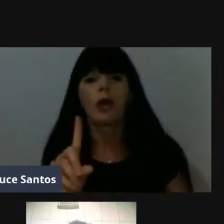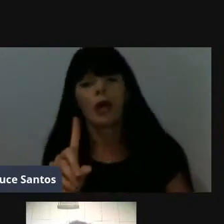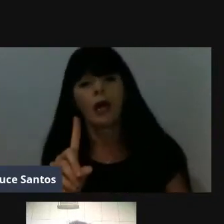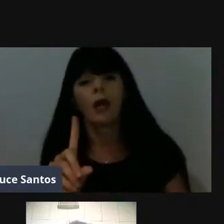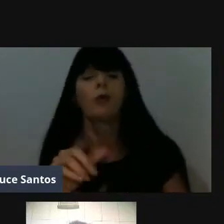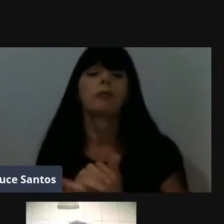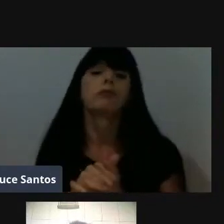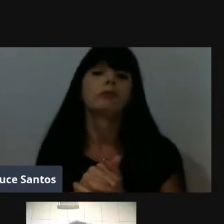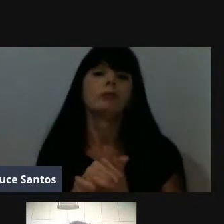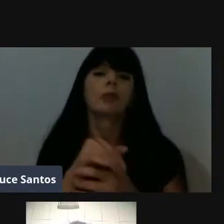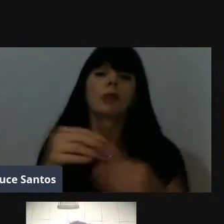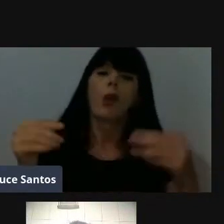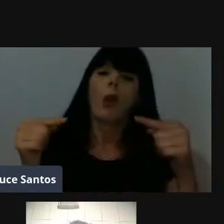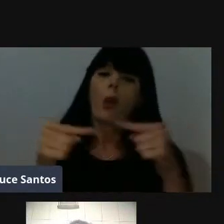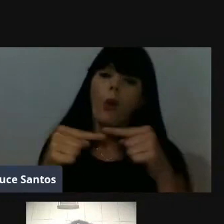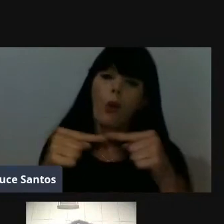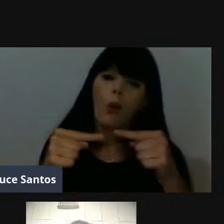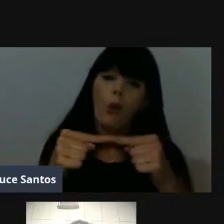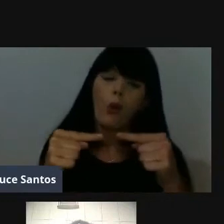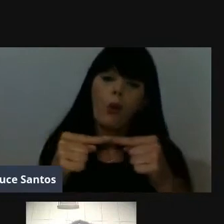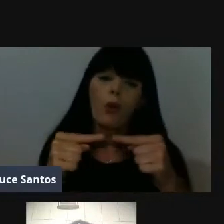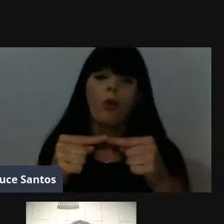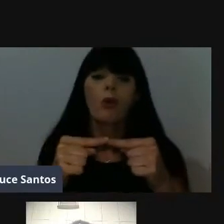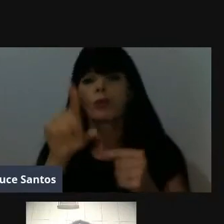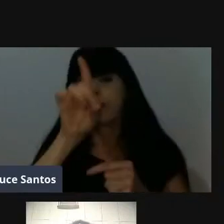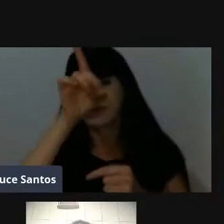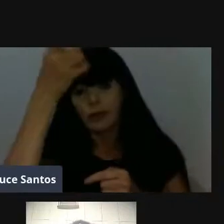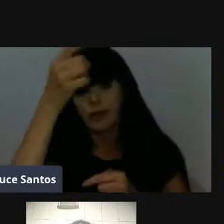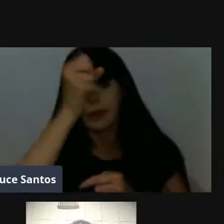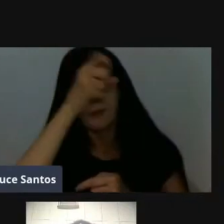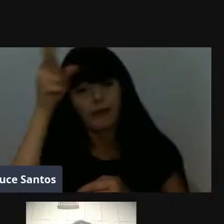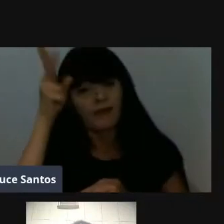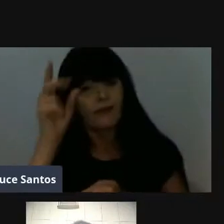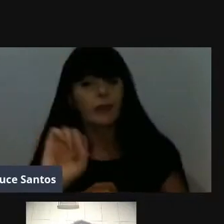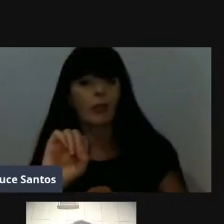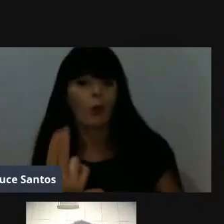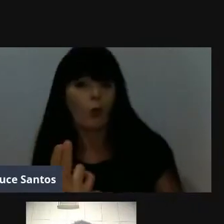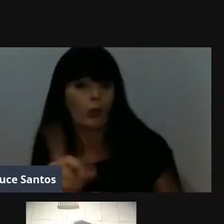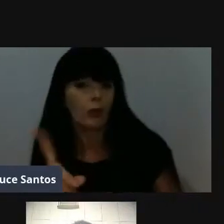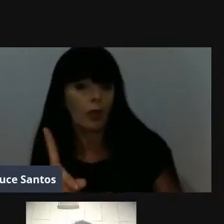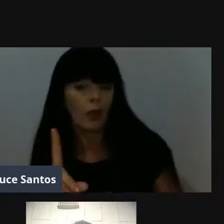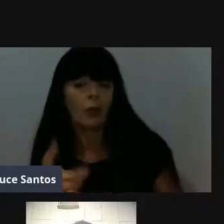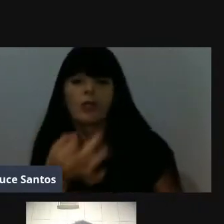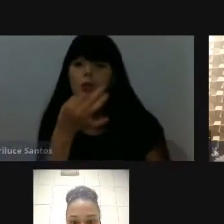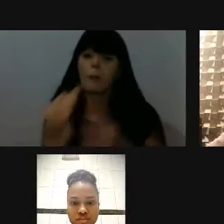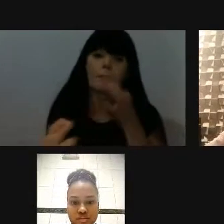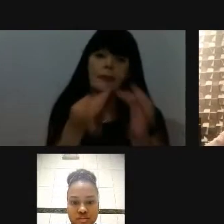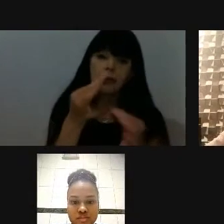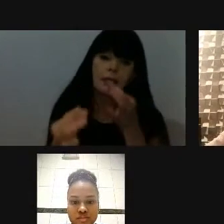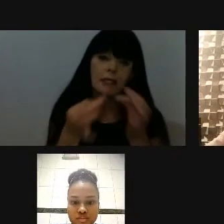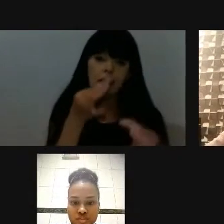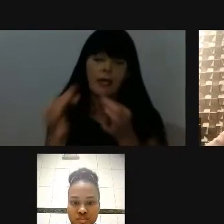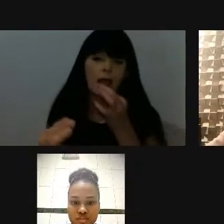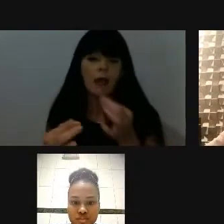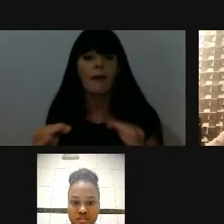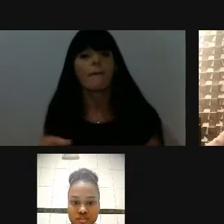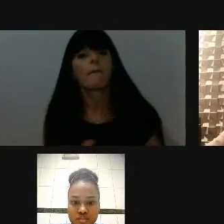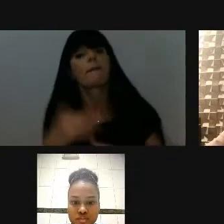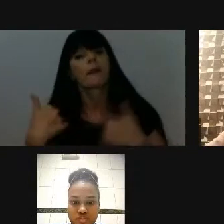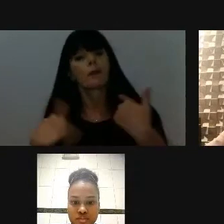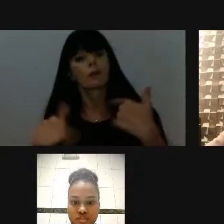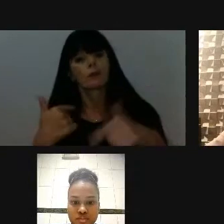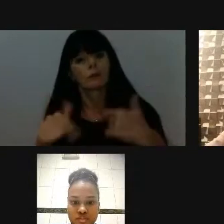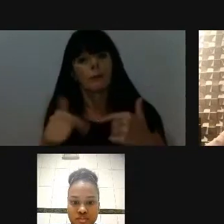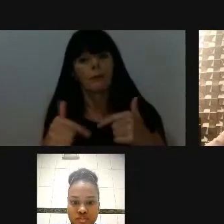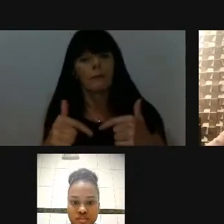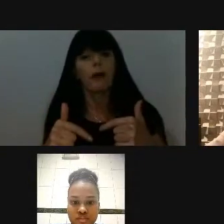não, né? São deliberadas ou não, a gente concorda plenamente com a ideia do prefeito ou não, a gente sugere emendas,